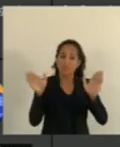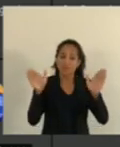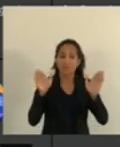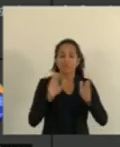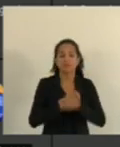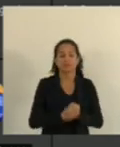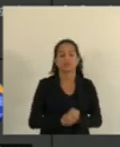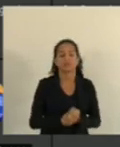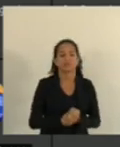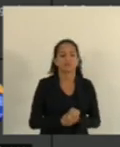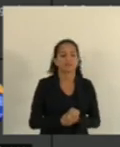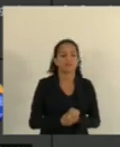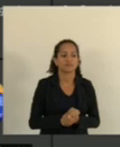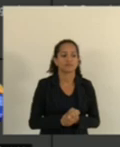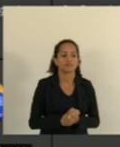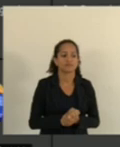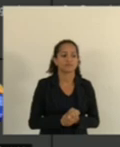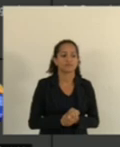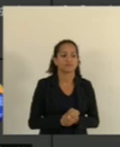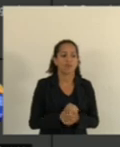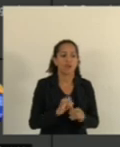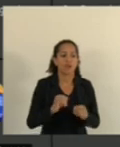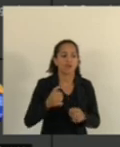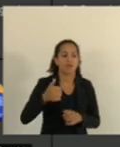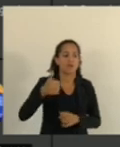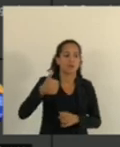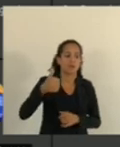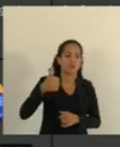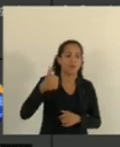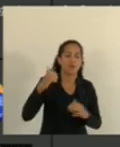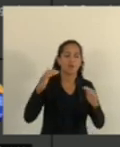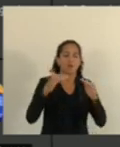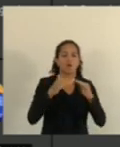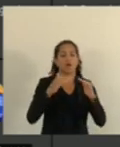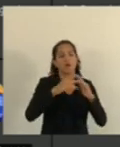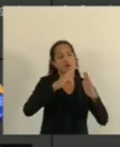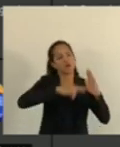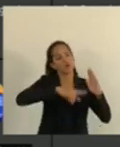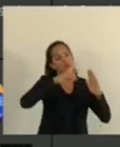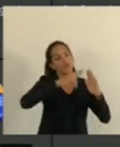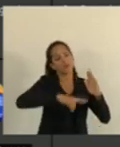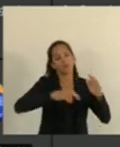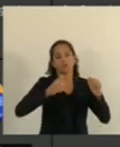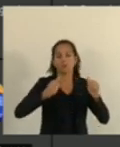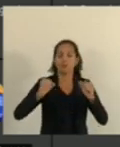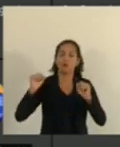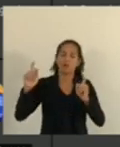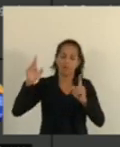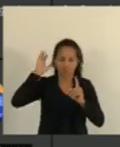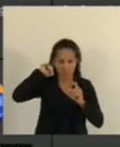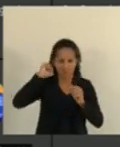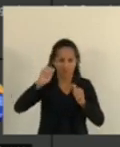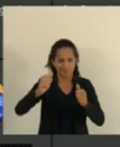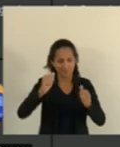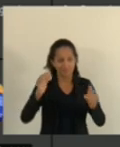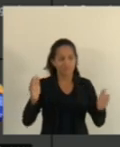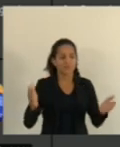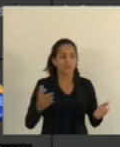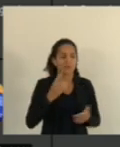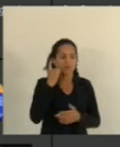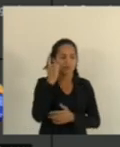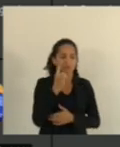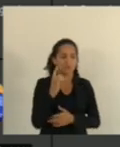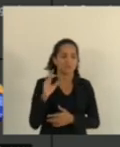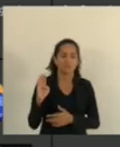Faz um joinha, deputado Luciano Concordo com o relator Ok Agora deu para ouvir Deputado Bruno Lamas